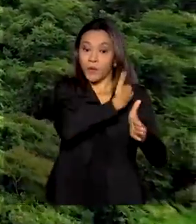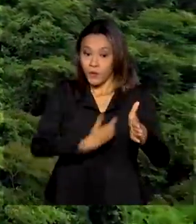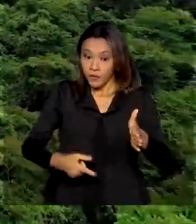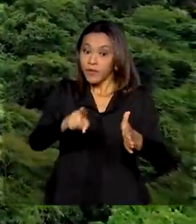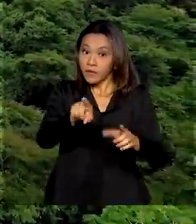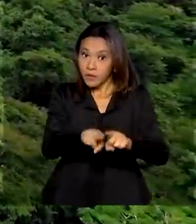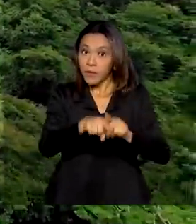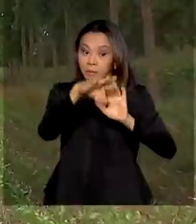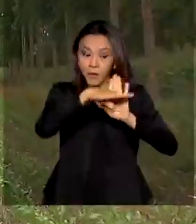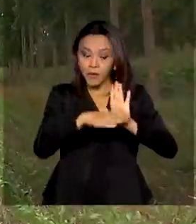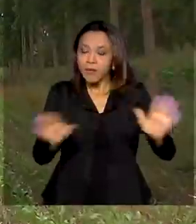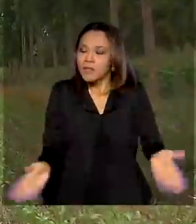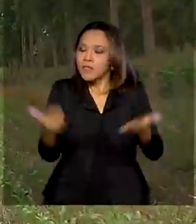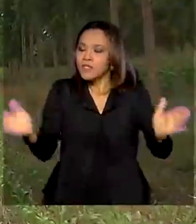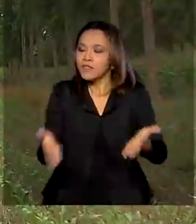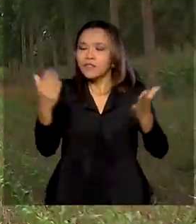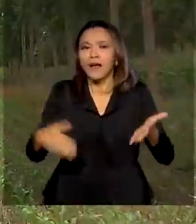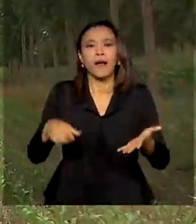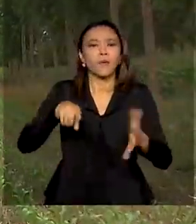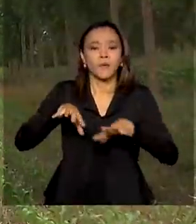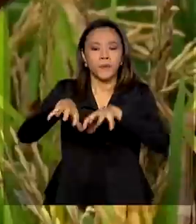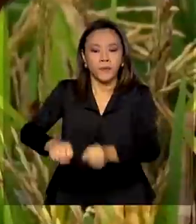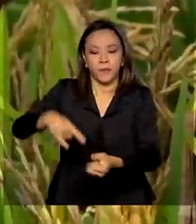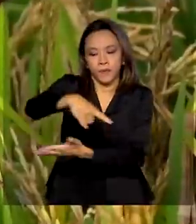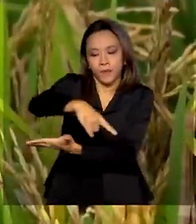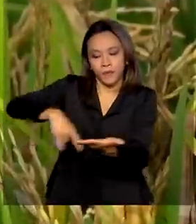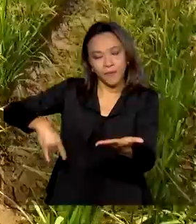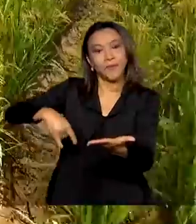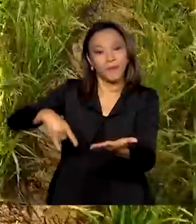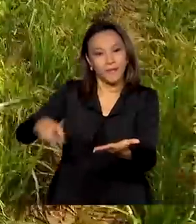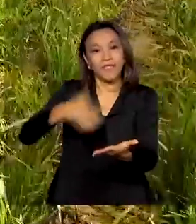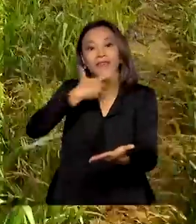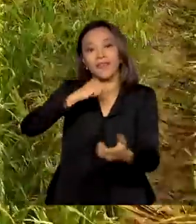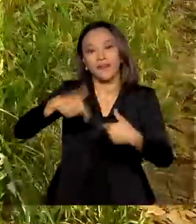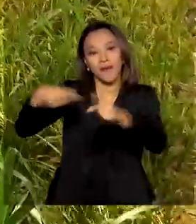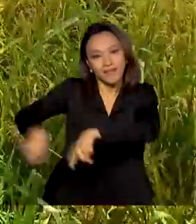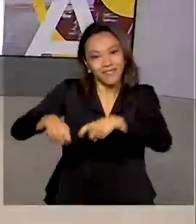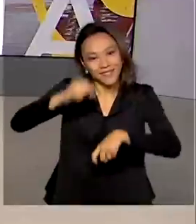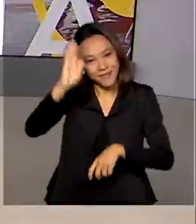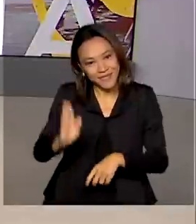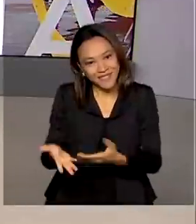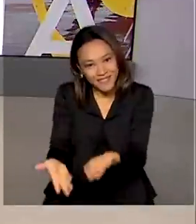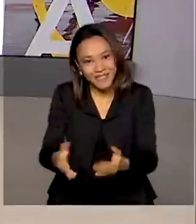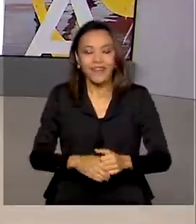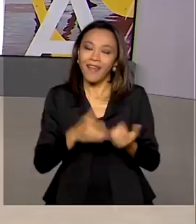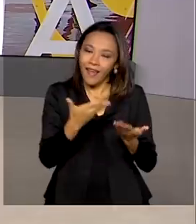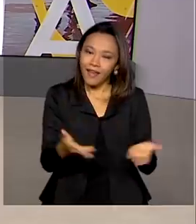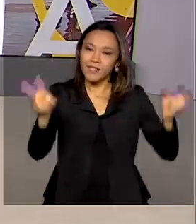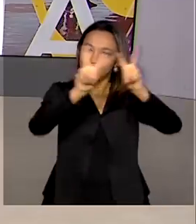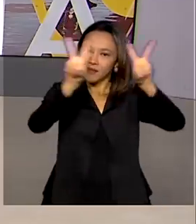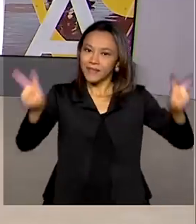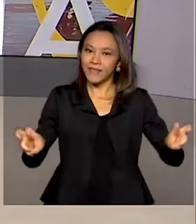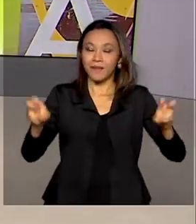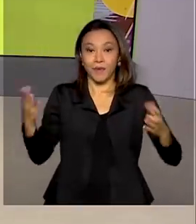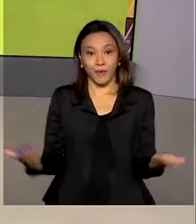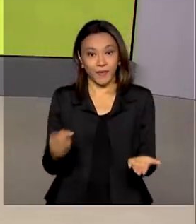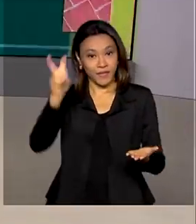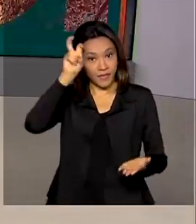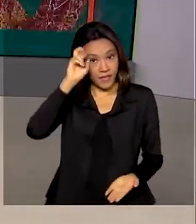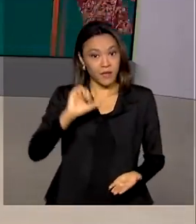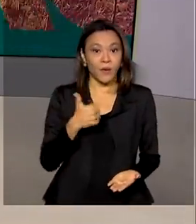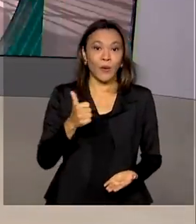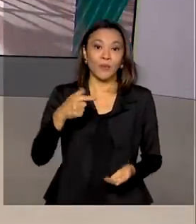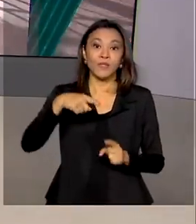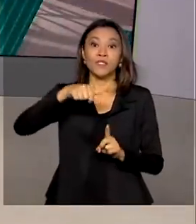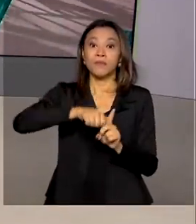incentivar a regularização ambiental de produtores brasileiros. Esses são os destaques desta quinta-feira, 11